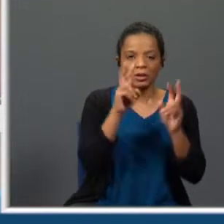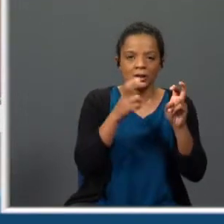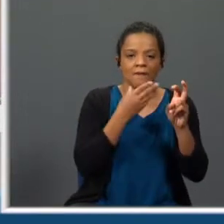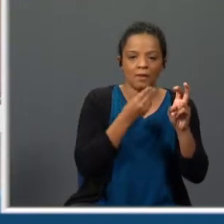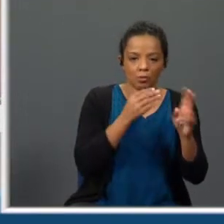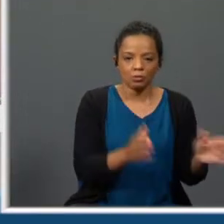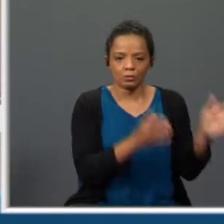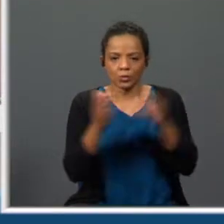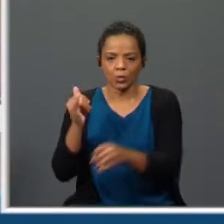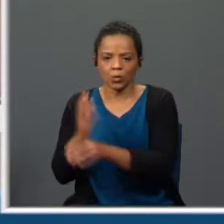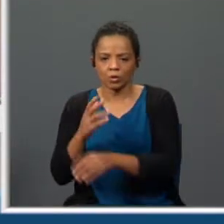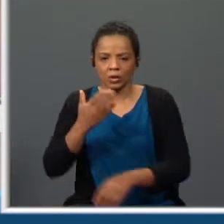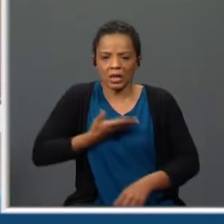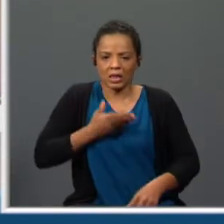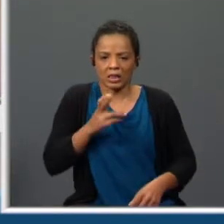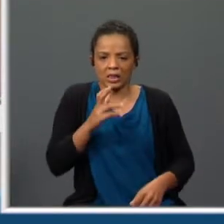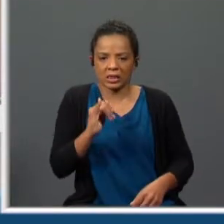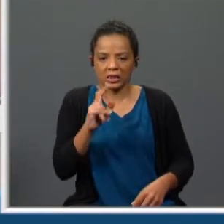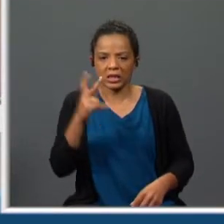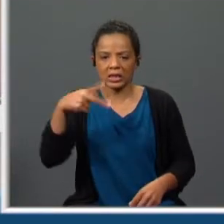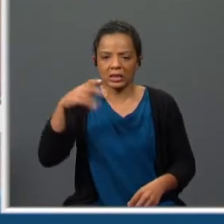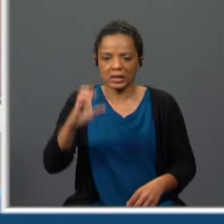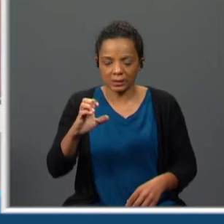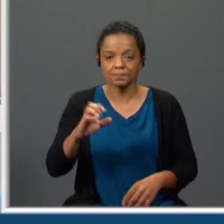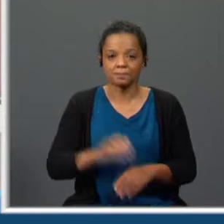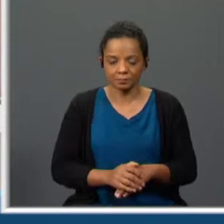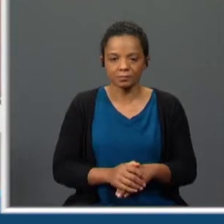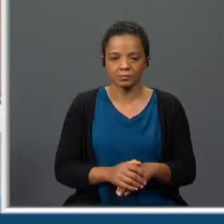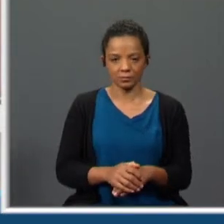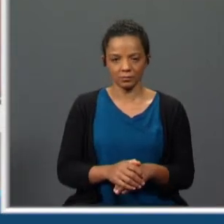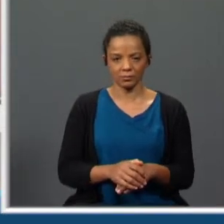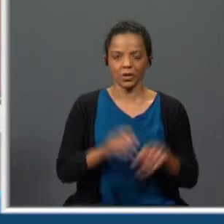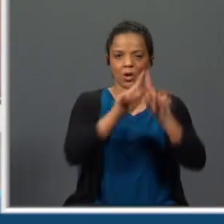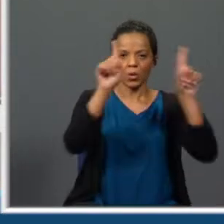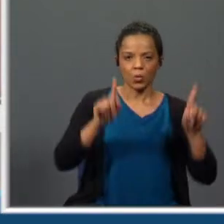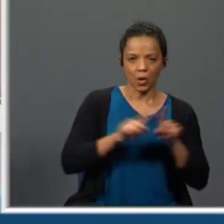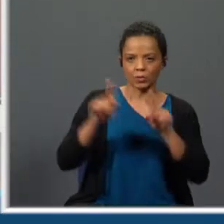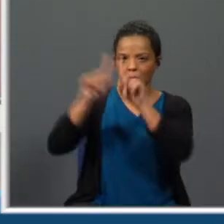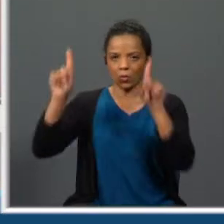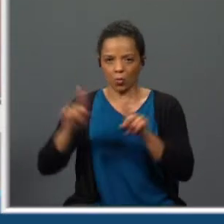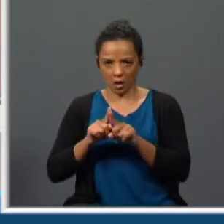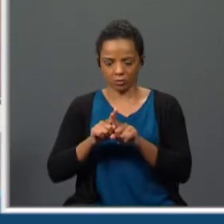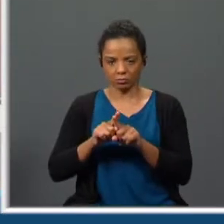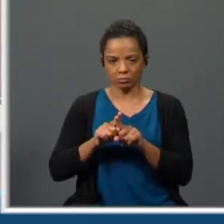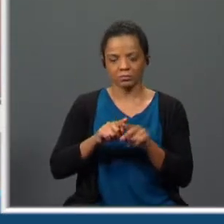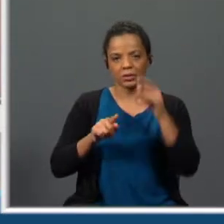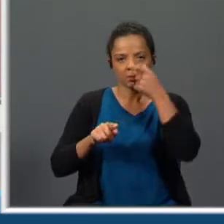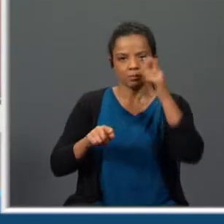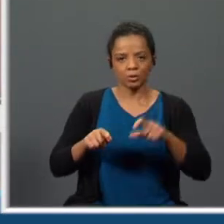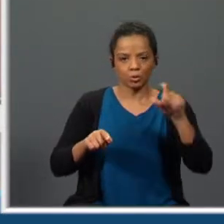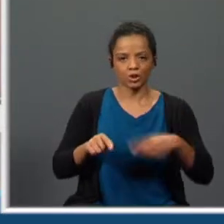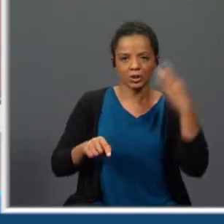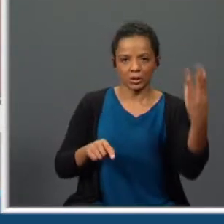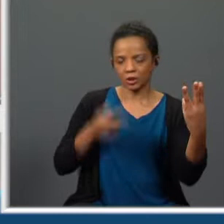Buren. Em ambos os quadros temos três figuras. Portanto, em cada um há três figuras. Duas figuras